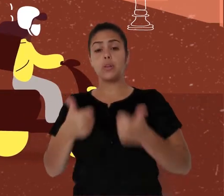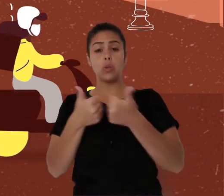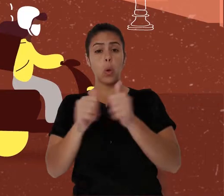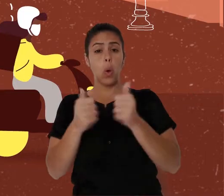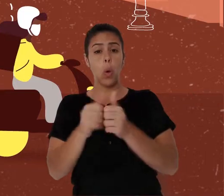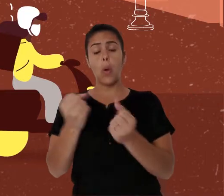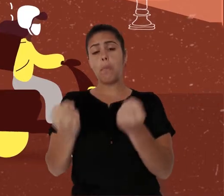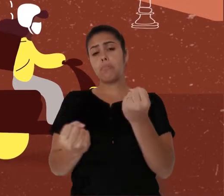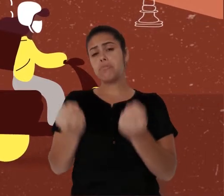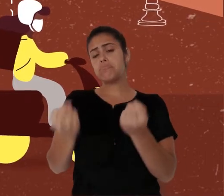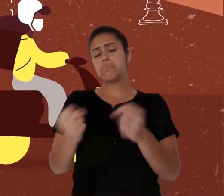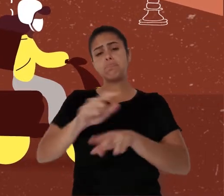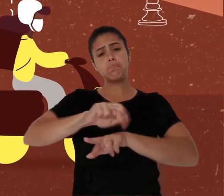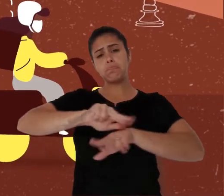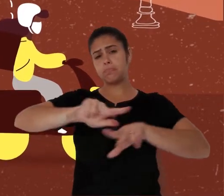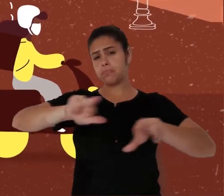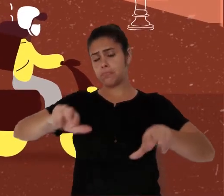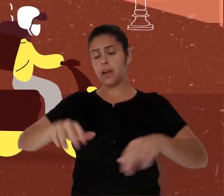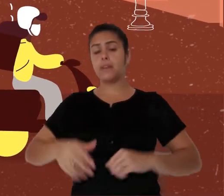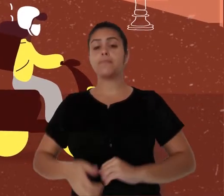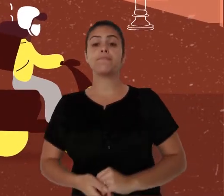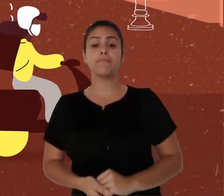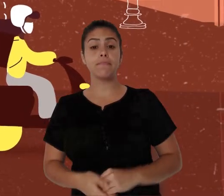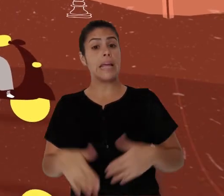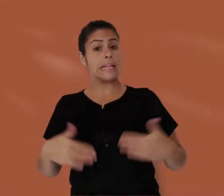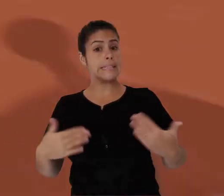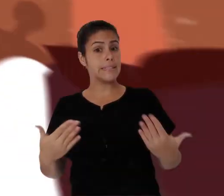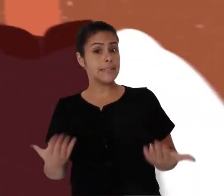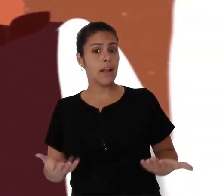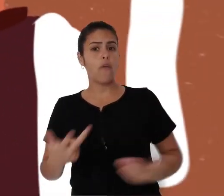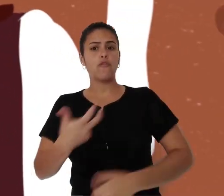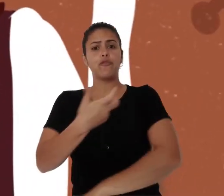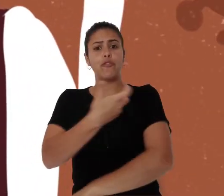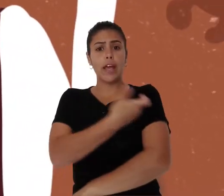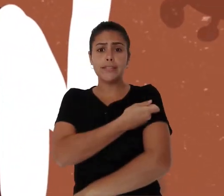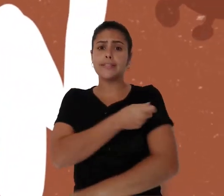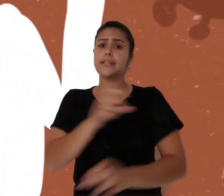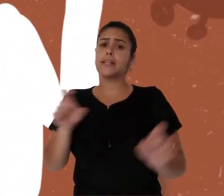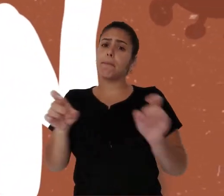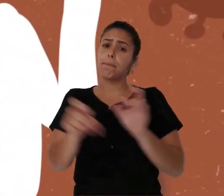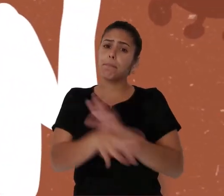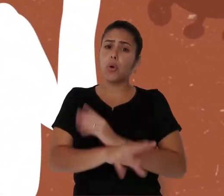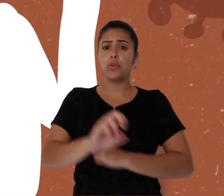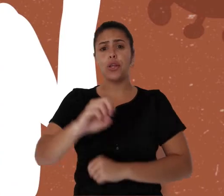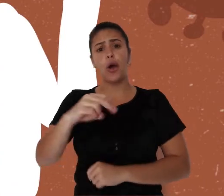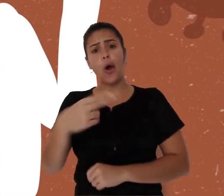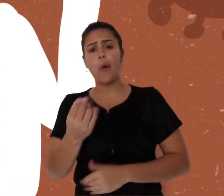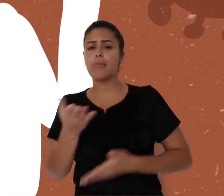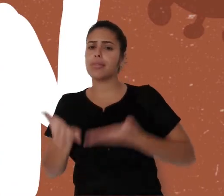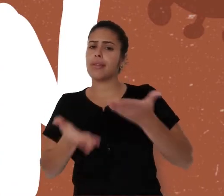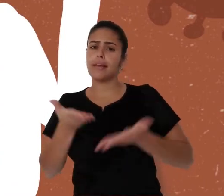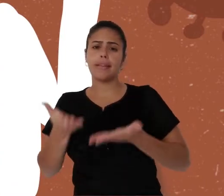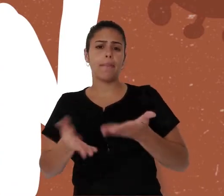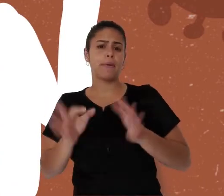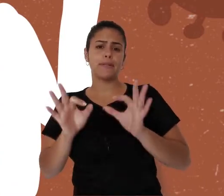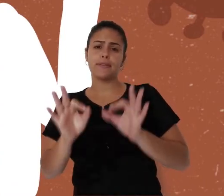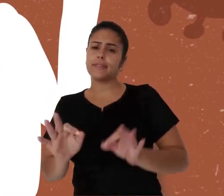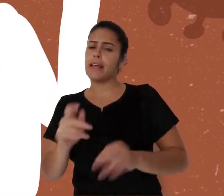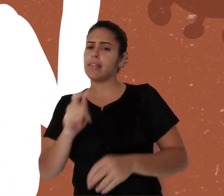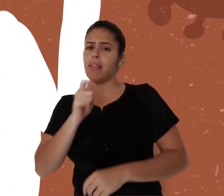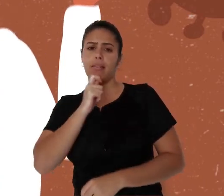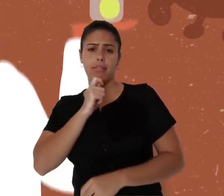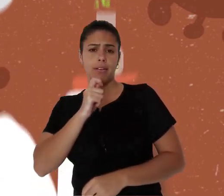transportes coletivos e individuais. De fato, enquanto a vacina e um tratamento específico contra o